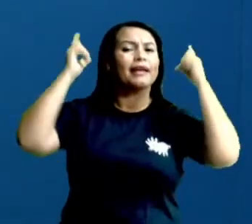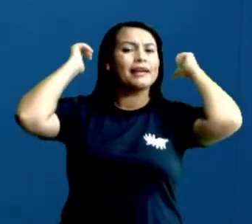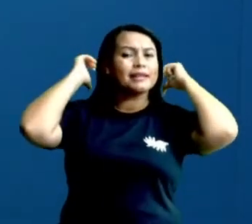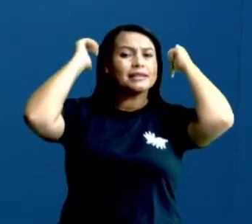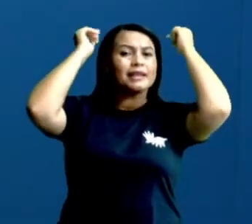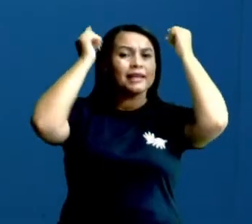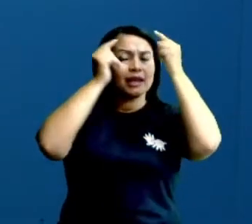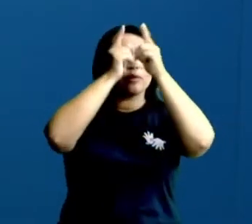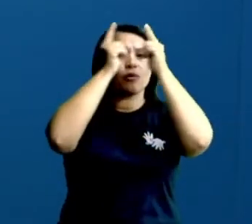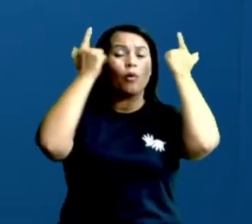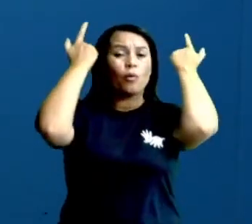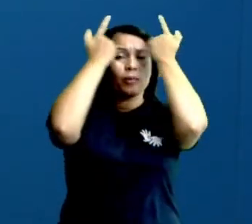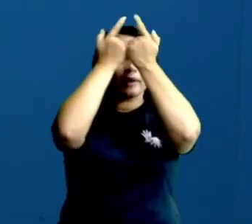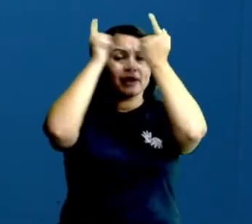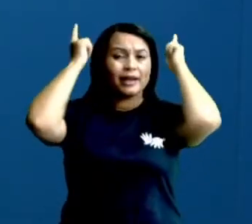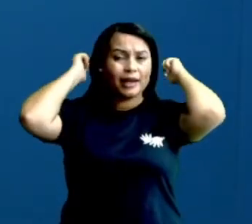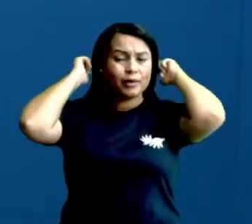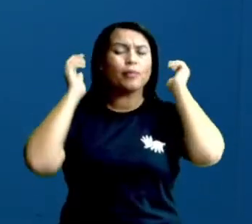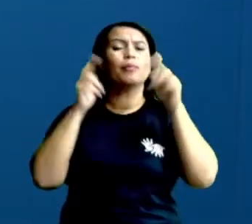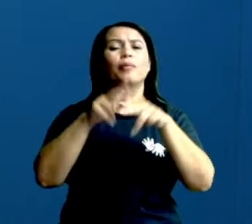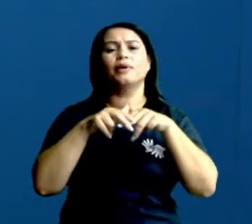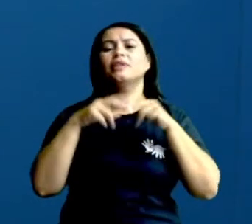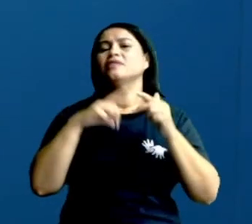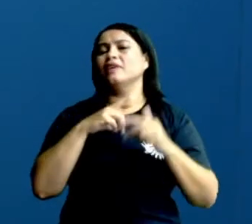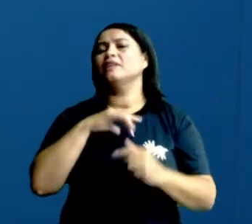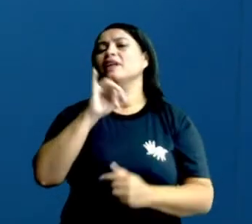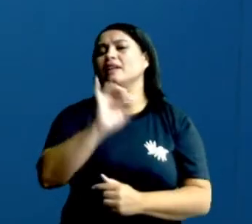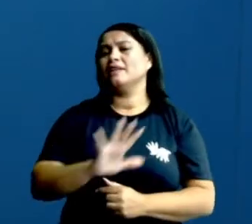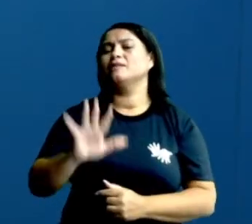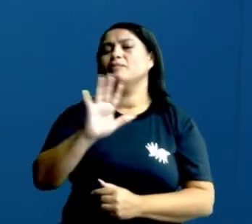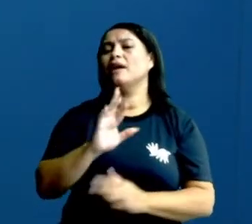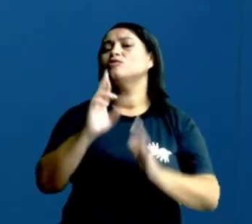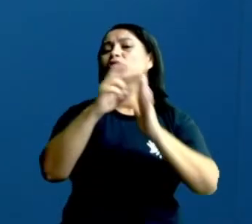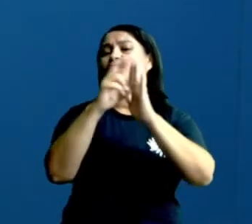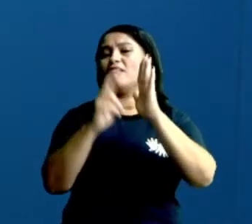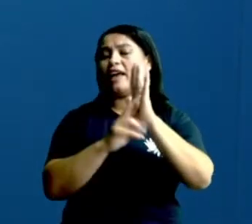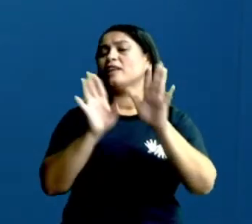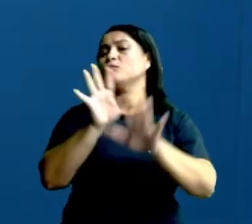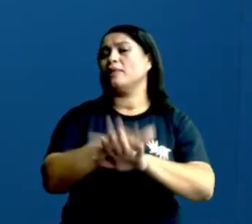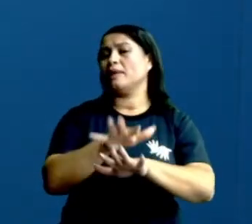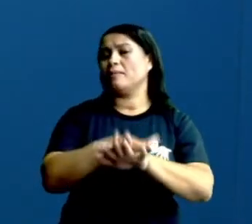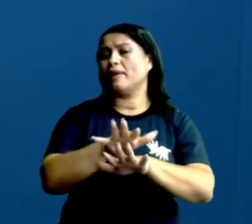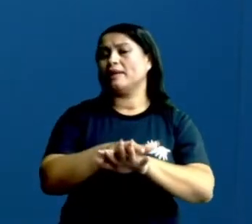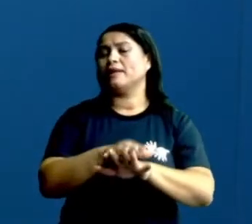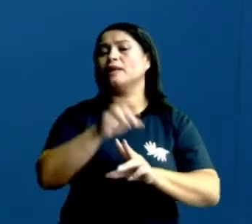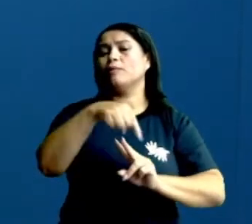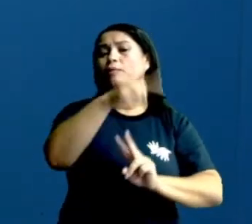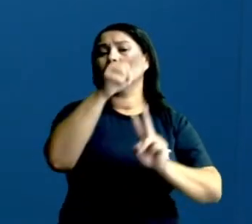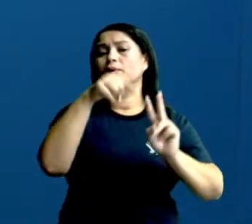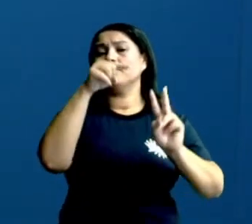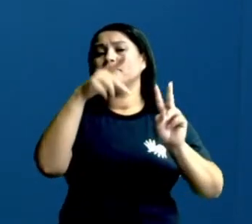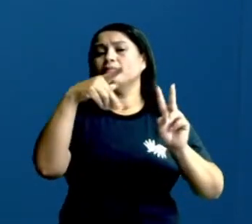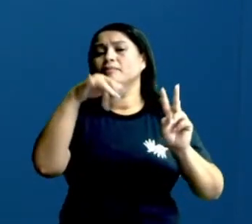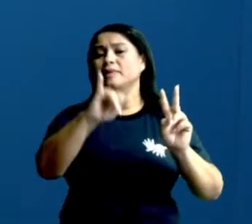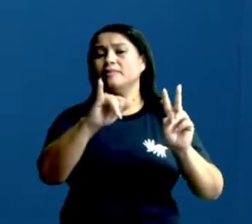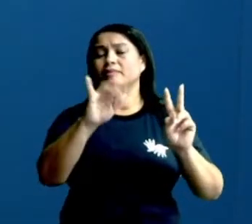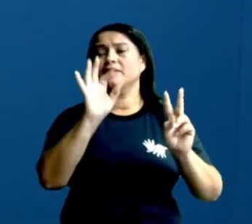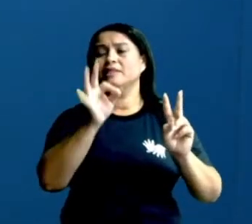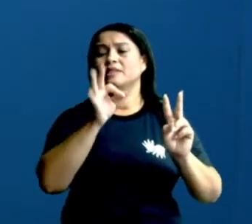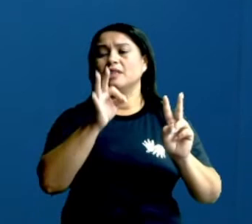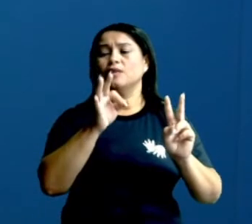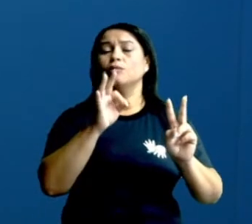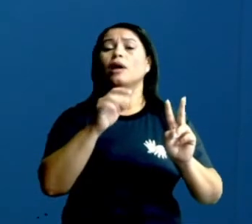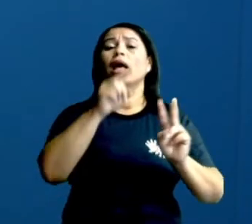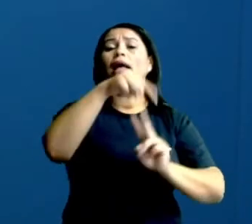letras gregas aparecem nas nossas fórmulas matemáticas. Tá ok? Então é o pi, tá? Que é